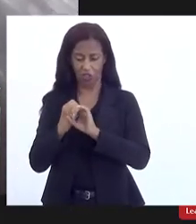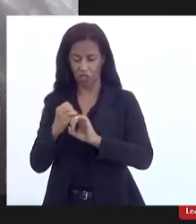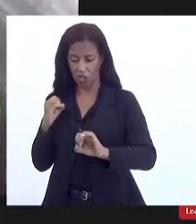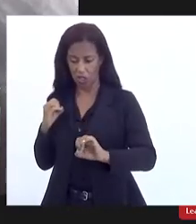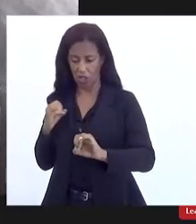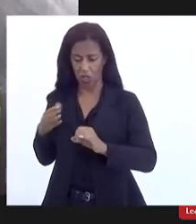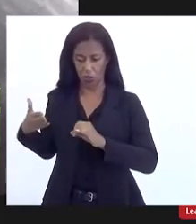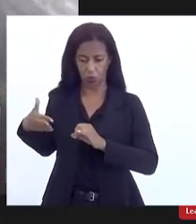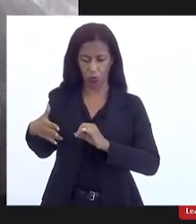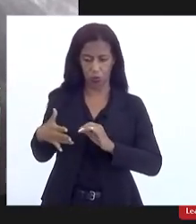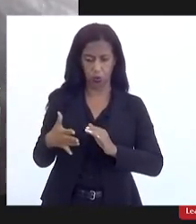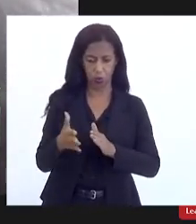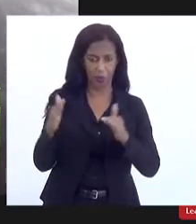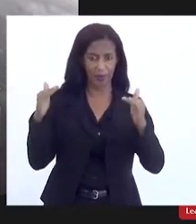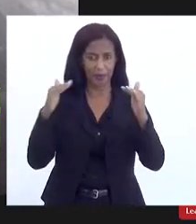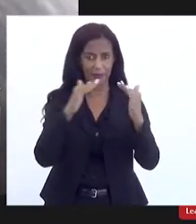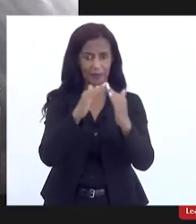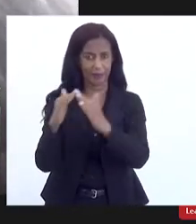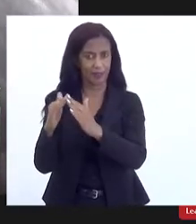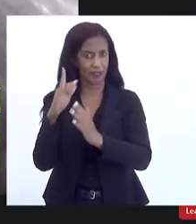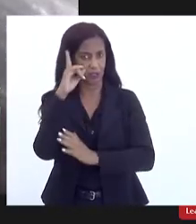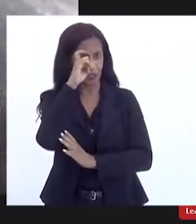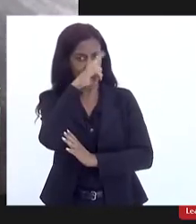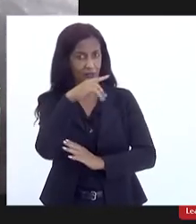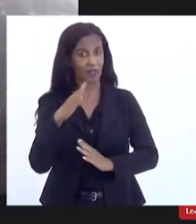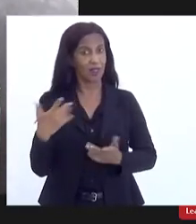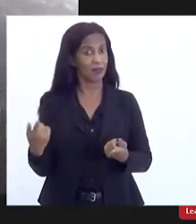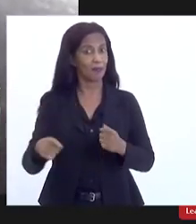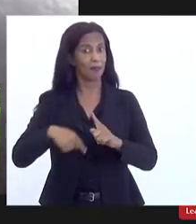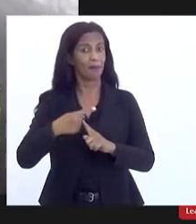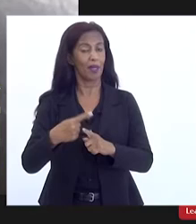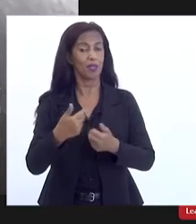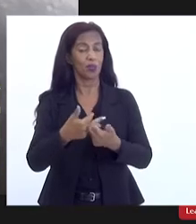e ainda tem a questão da qualidade